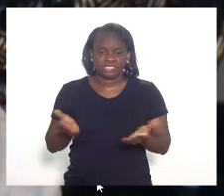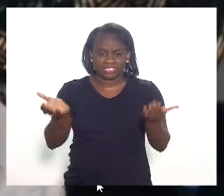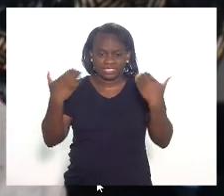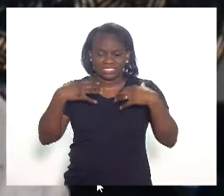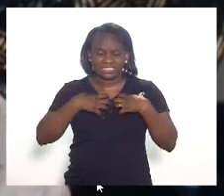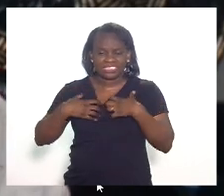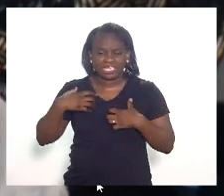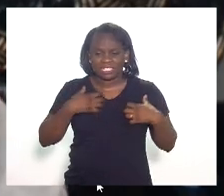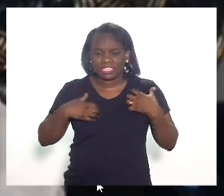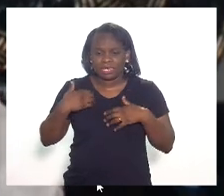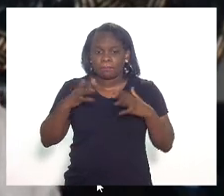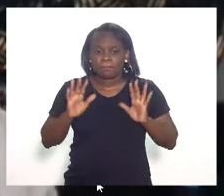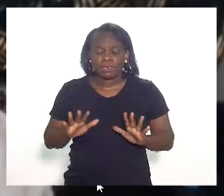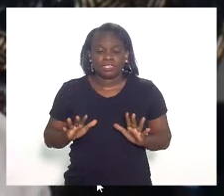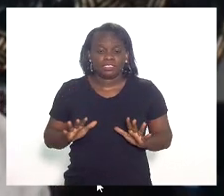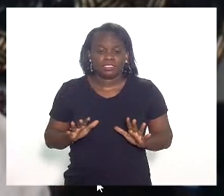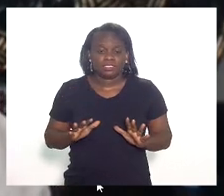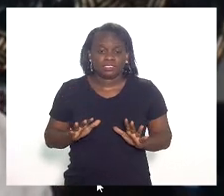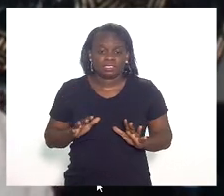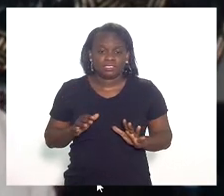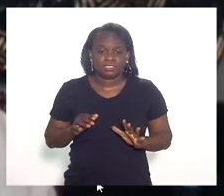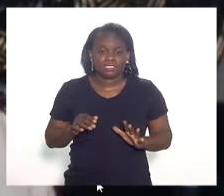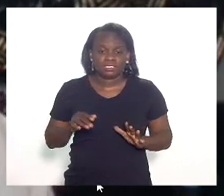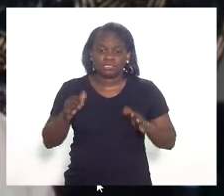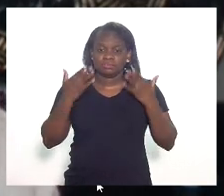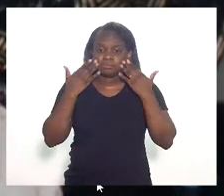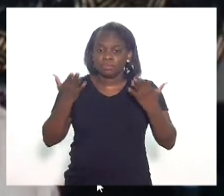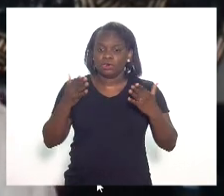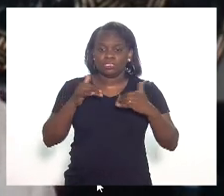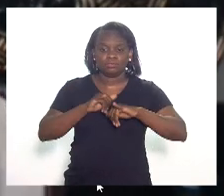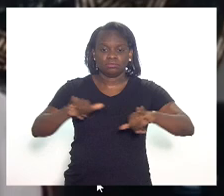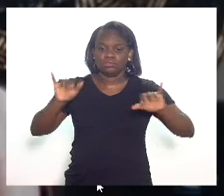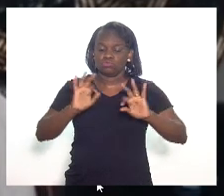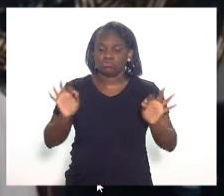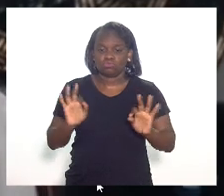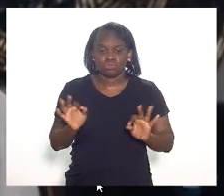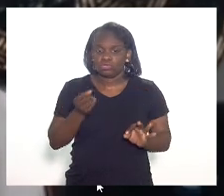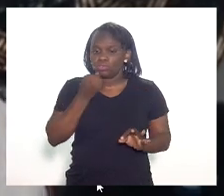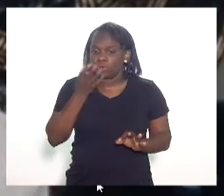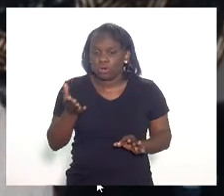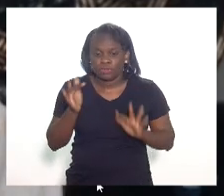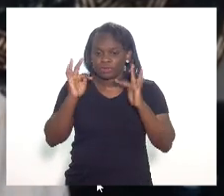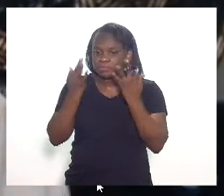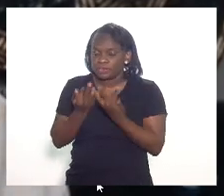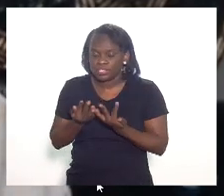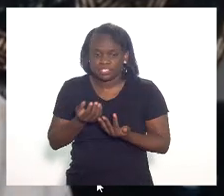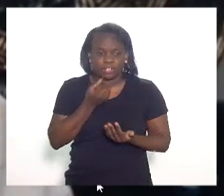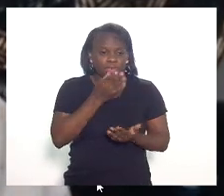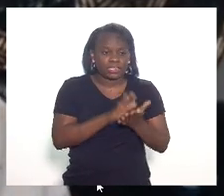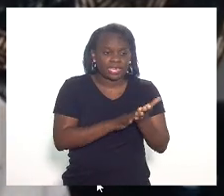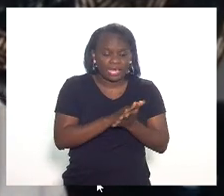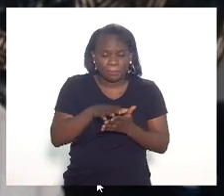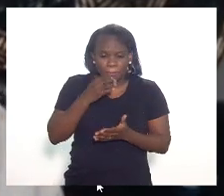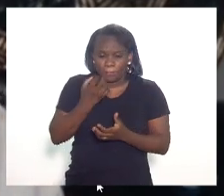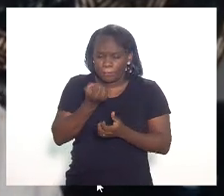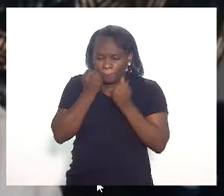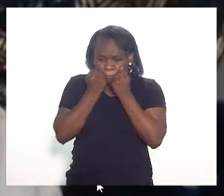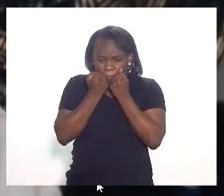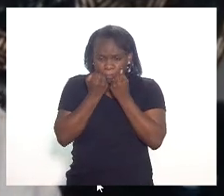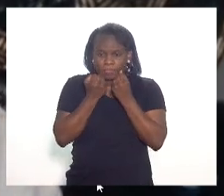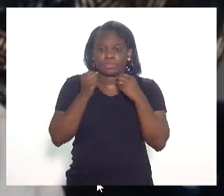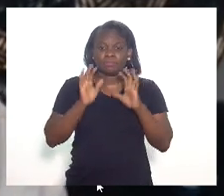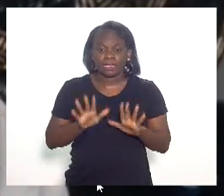internamente e elas acabam não dando publicidade a isso, elas acabam não falando com seus parentes, com pessoas. E se a gente conseguir